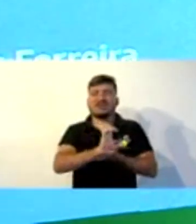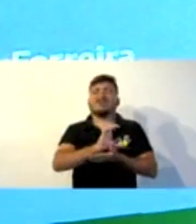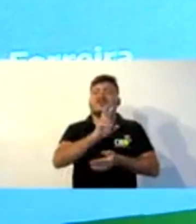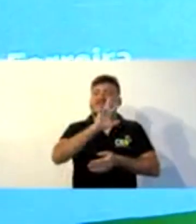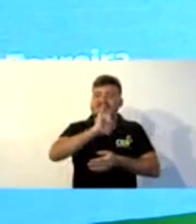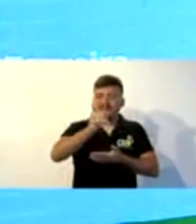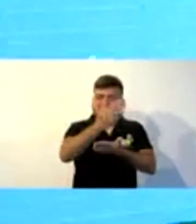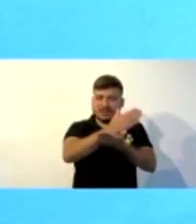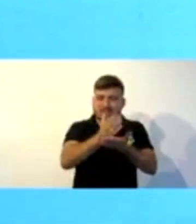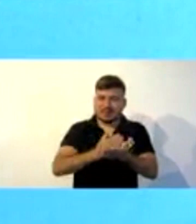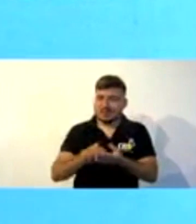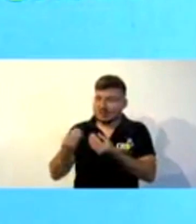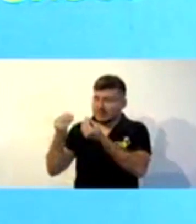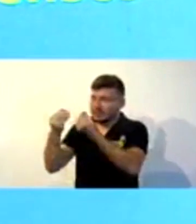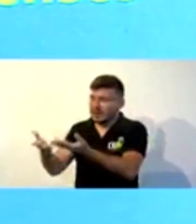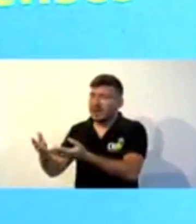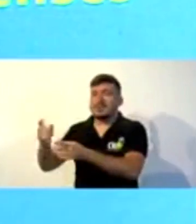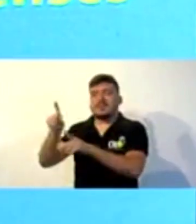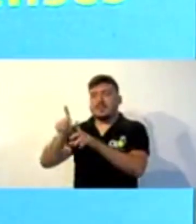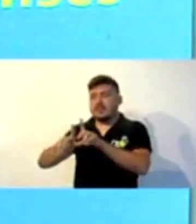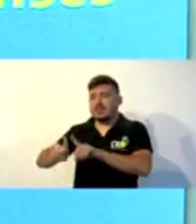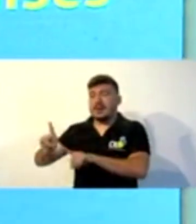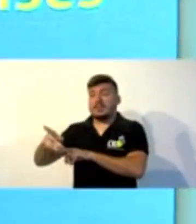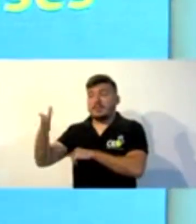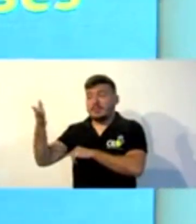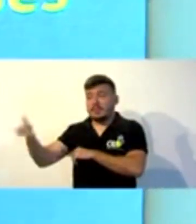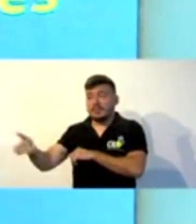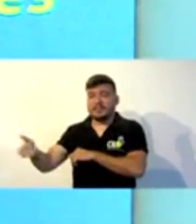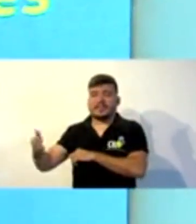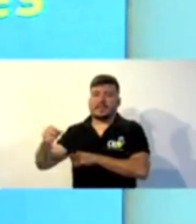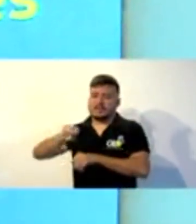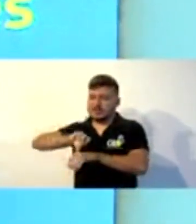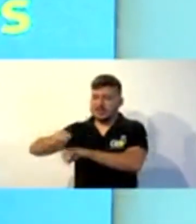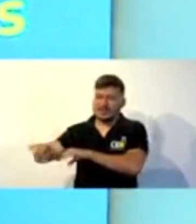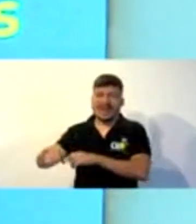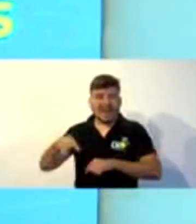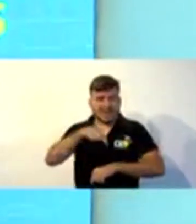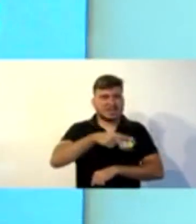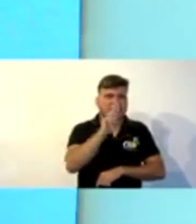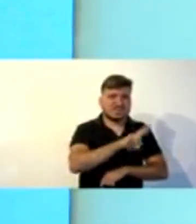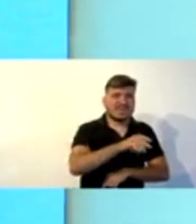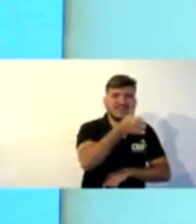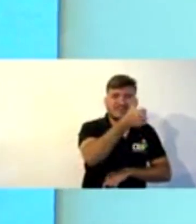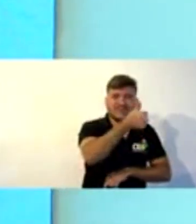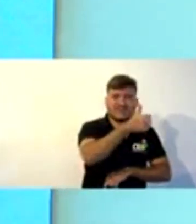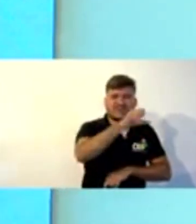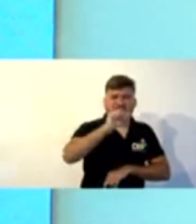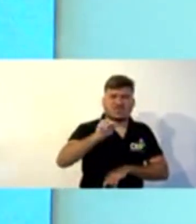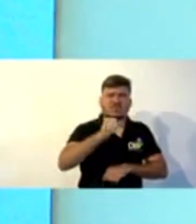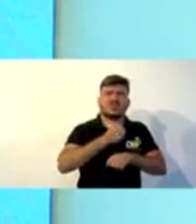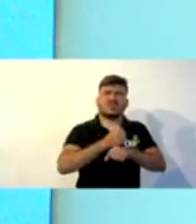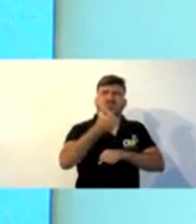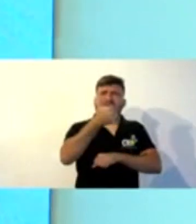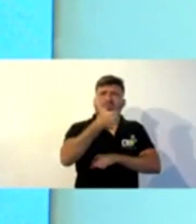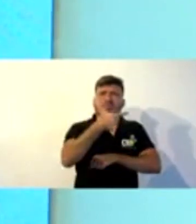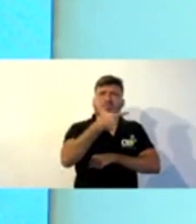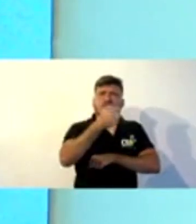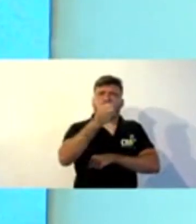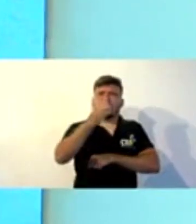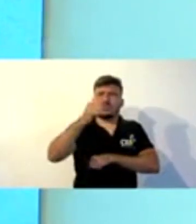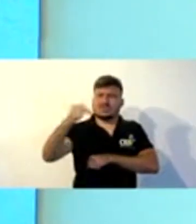governador Camilo Santana agradeceu ao empenho dos profissionais do setor para a consolidação dos avanços de forma